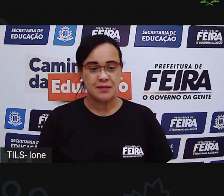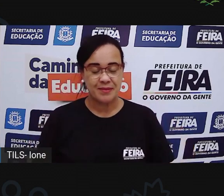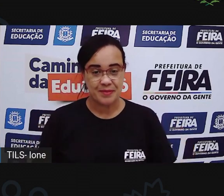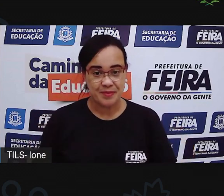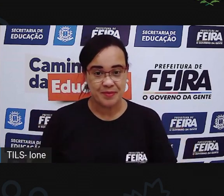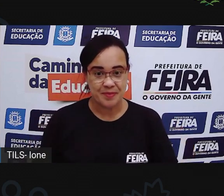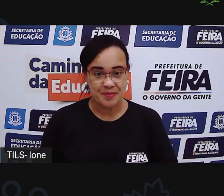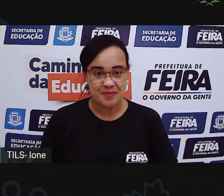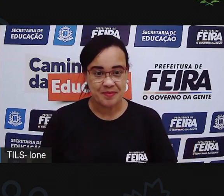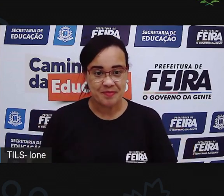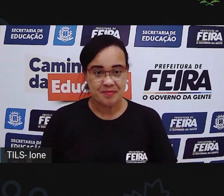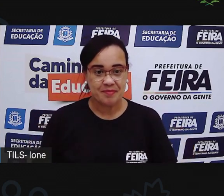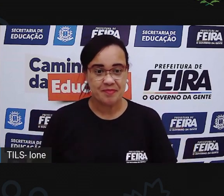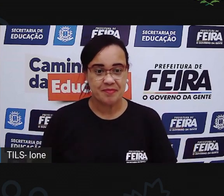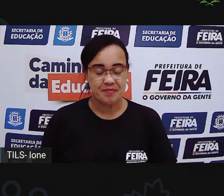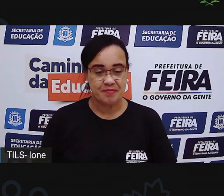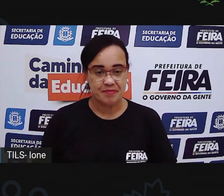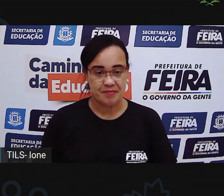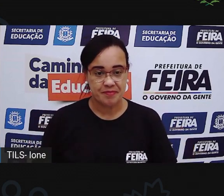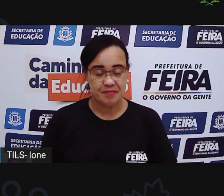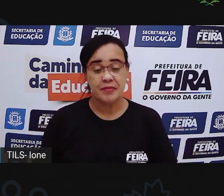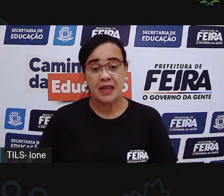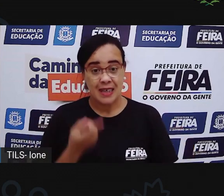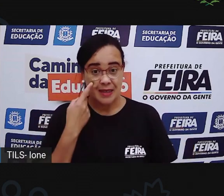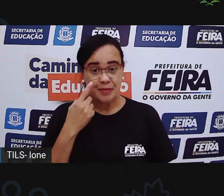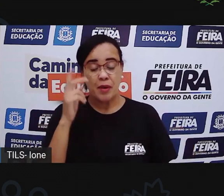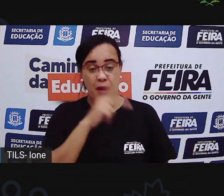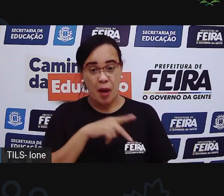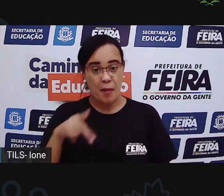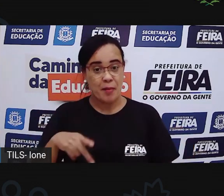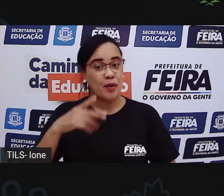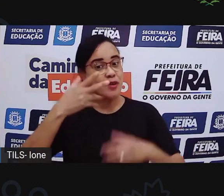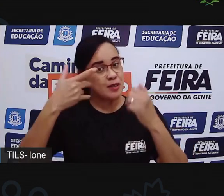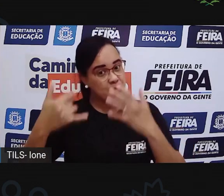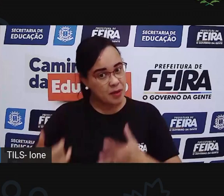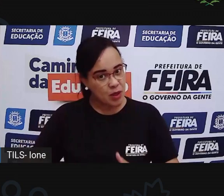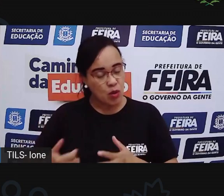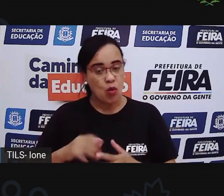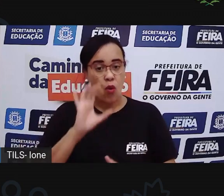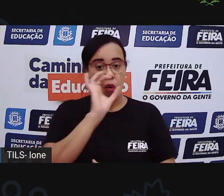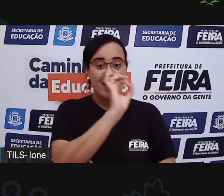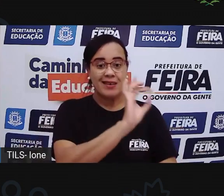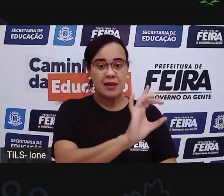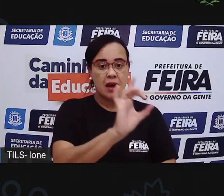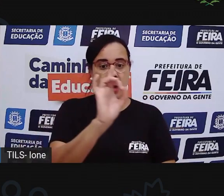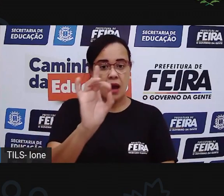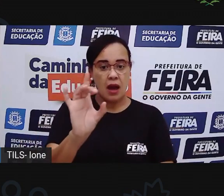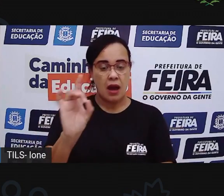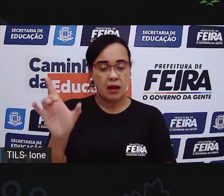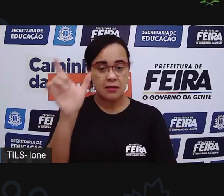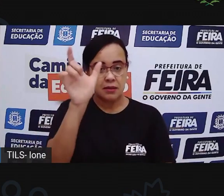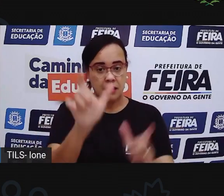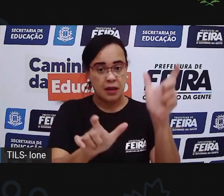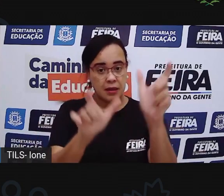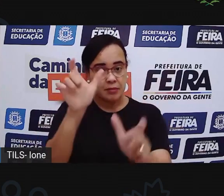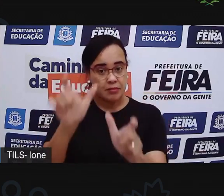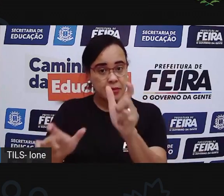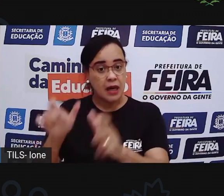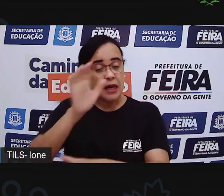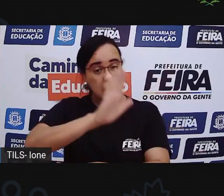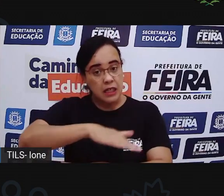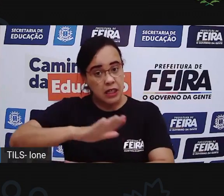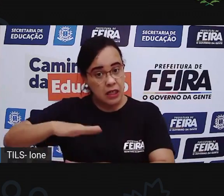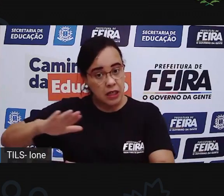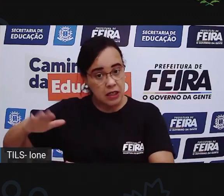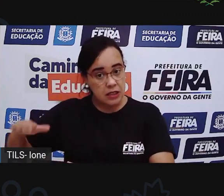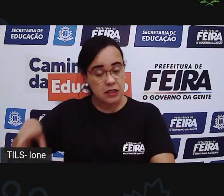Olha só. Como a Pró explicou lá no início, né? O ideal é que cada criança tenha o seu, tá bom? Então, cada um faz o